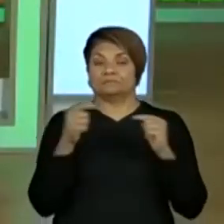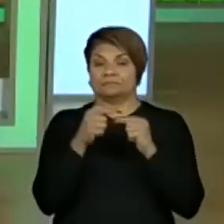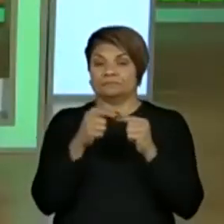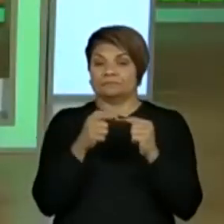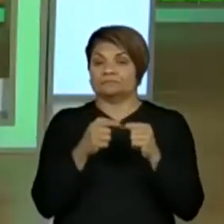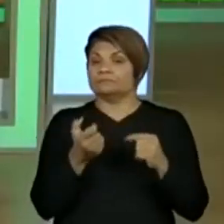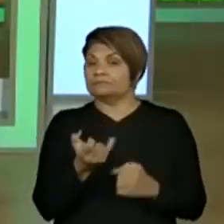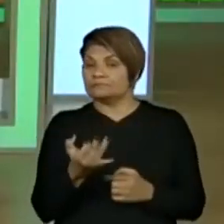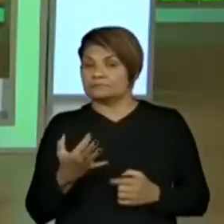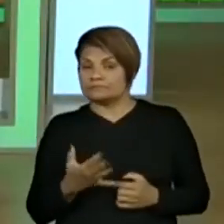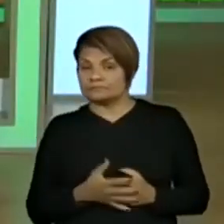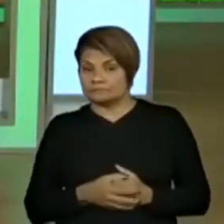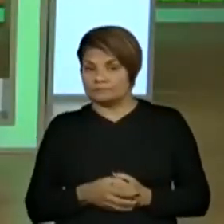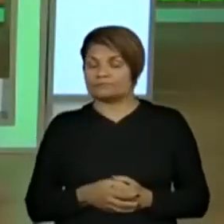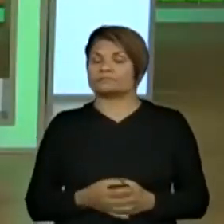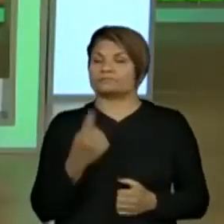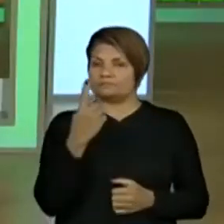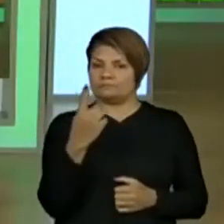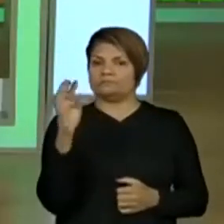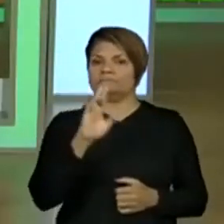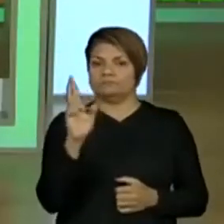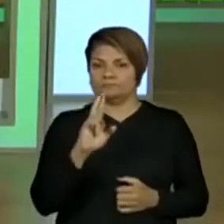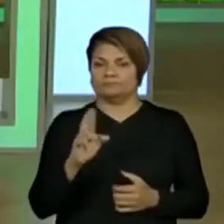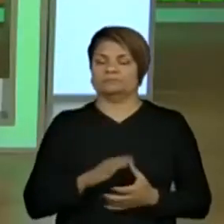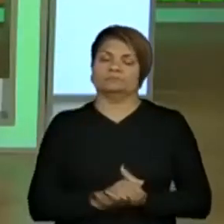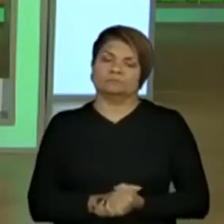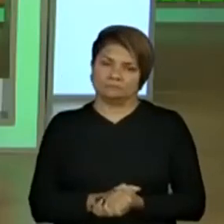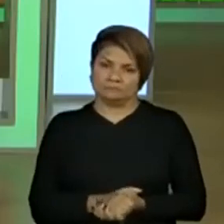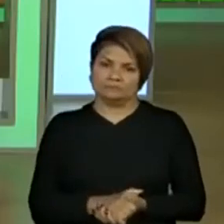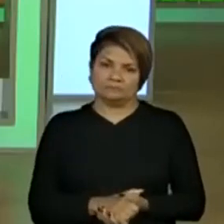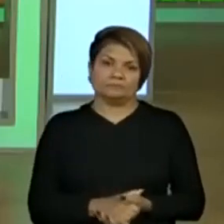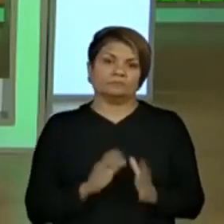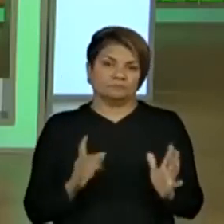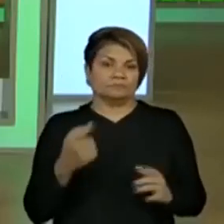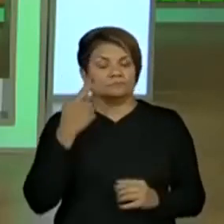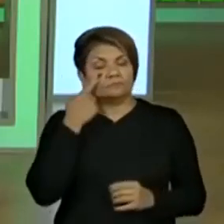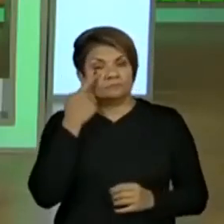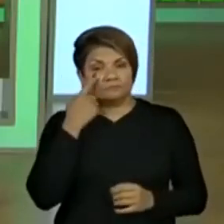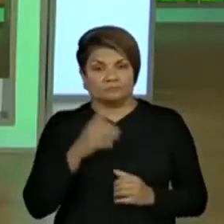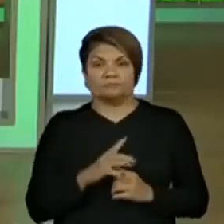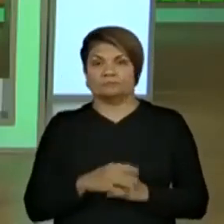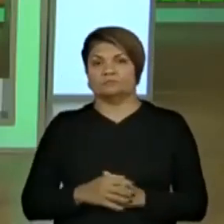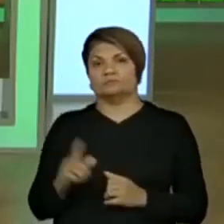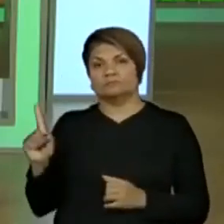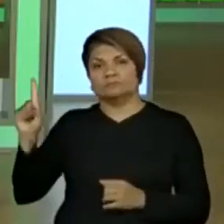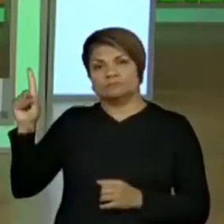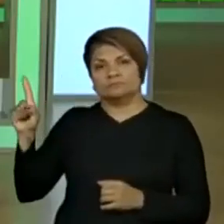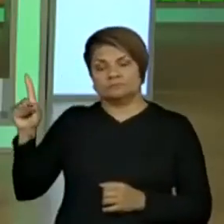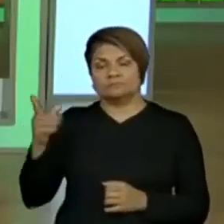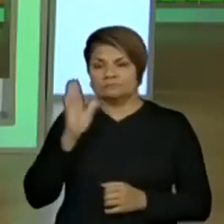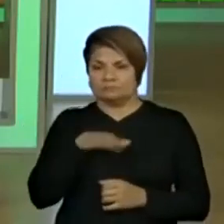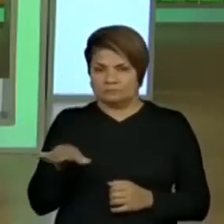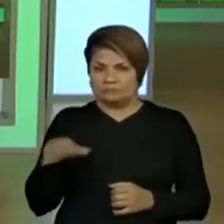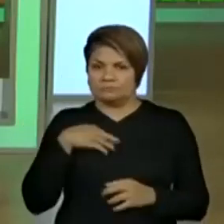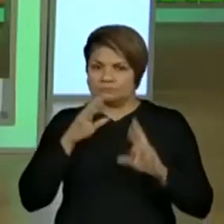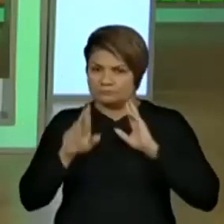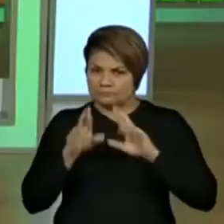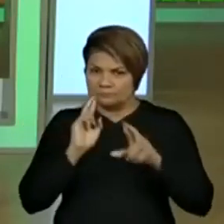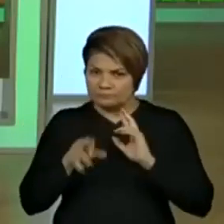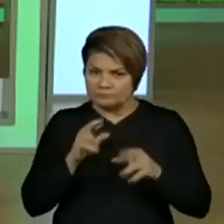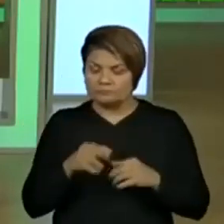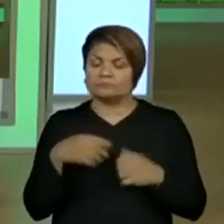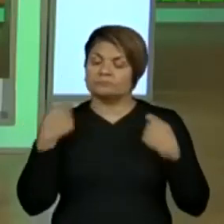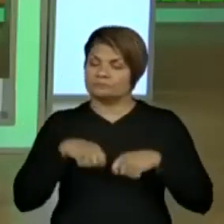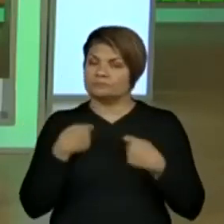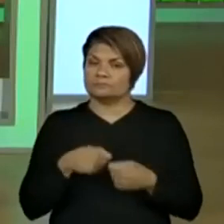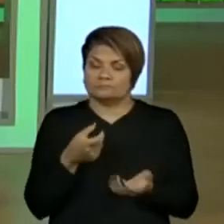igual a um real. Então, olha só, aqui o que os alunos responderam é verdade. Precisamos de quatro